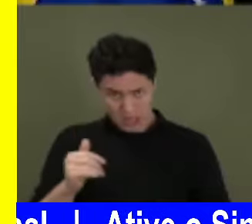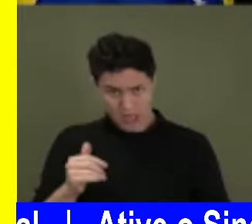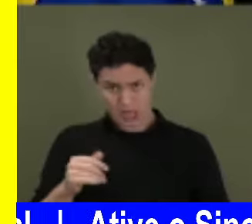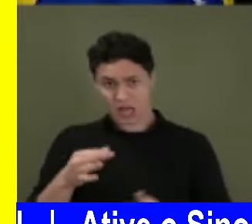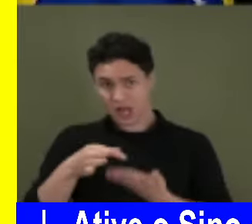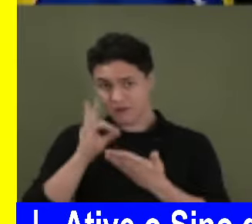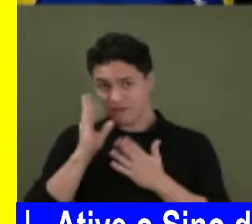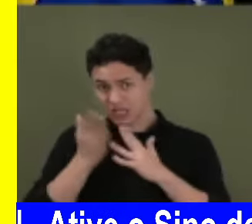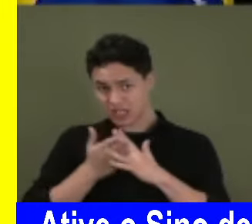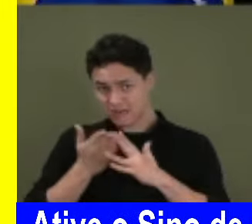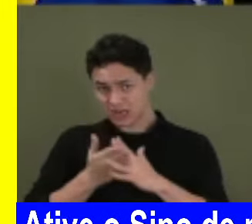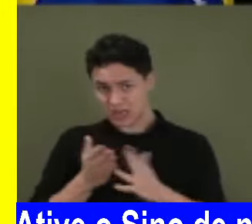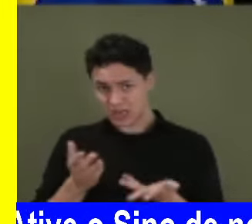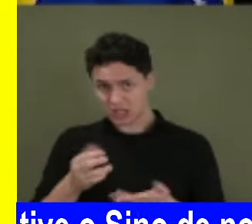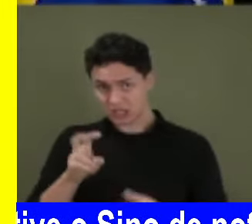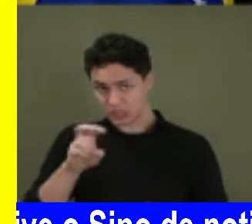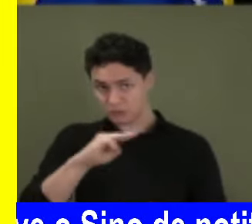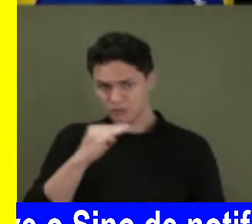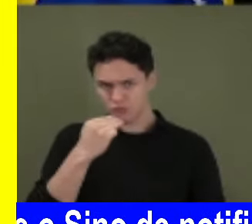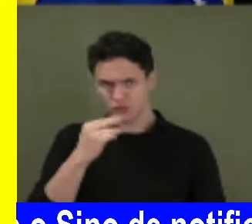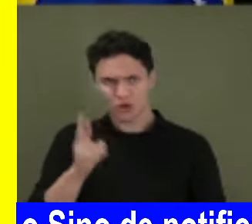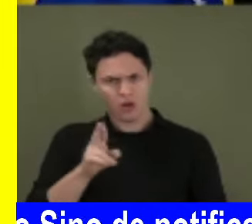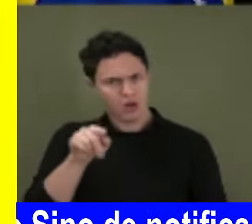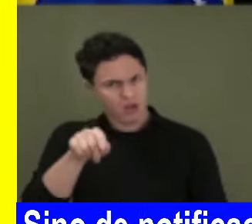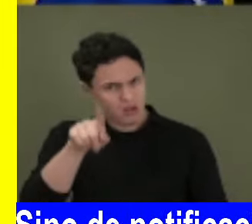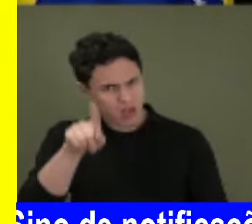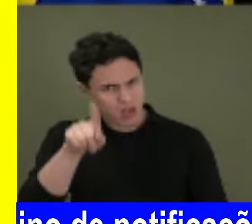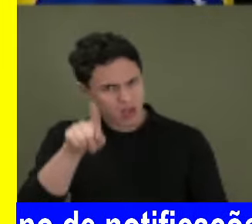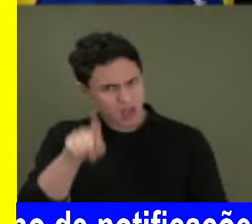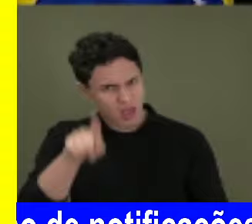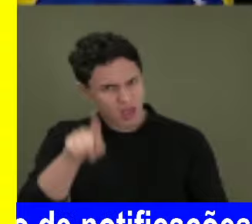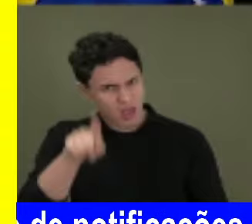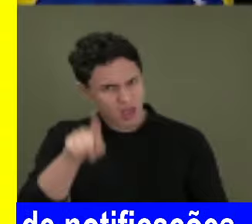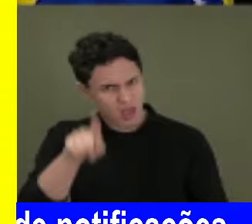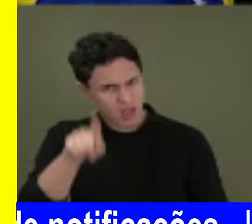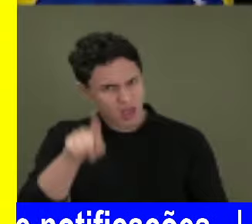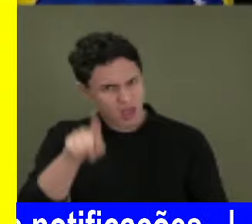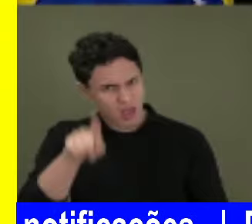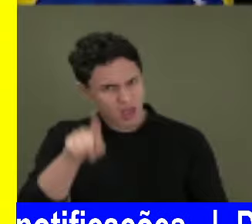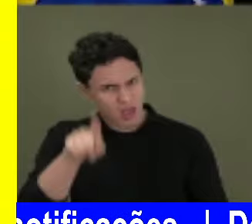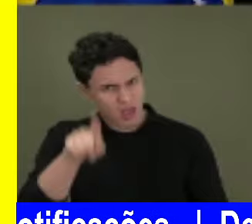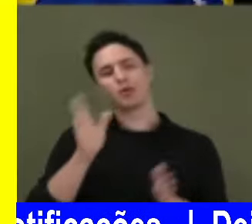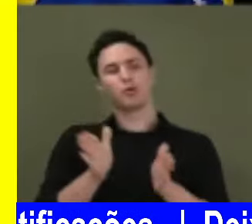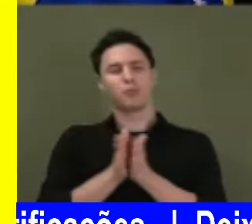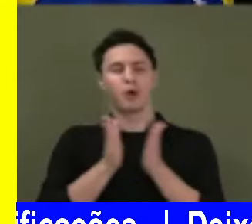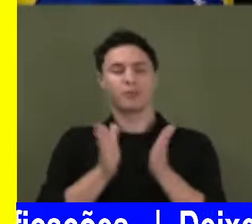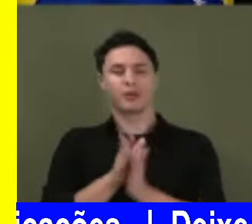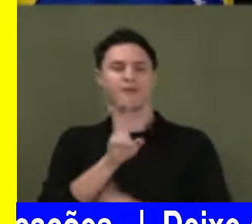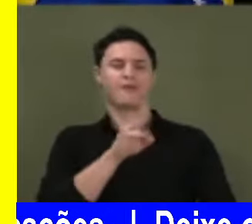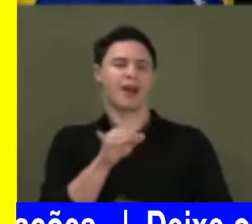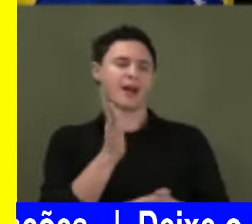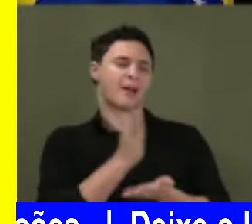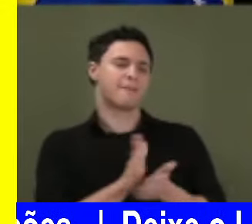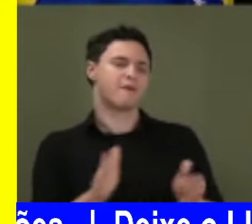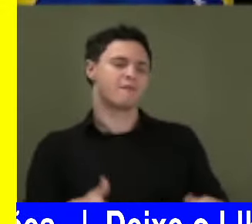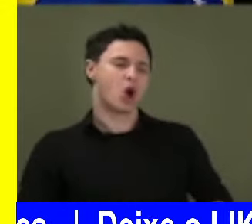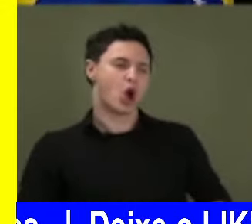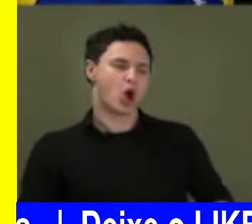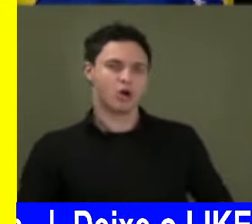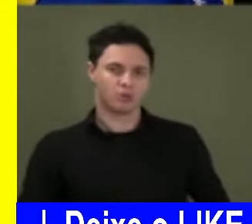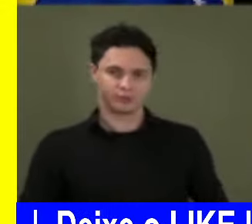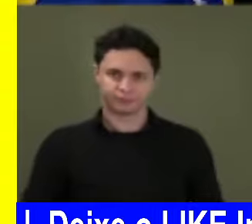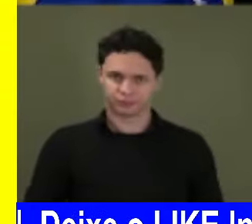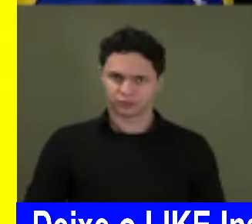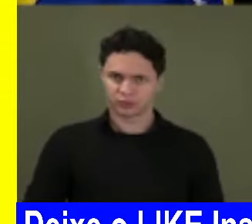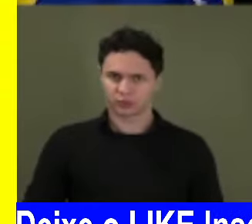5 milhões de reais? É esse mesmo que fala que é o pai do pobre que quer acabar com a fome no país, no mundo, gastando agora no evento